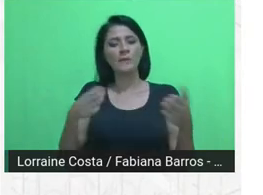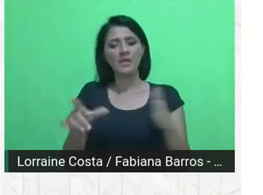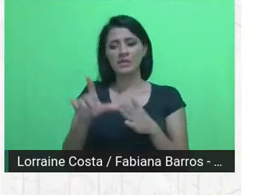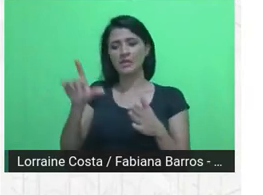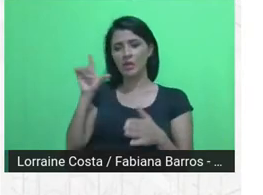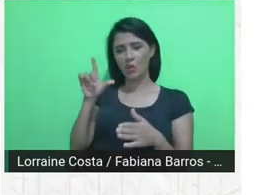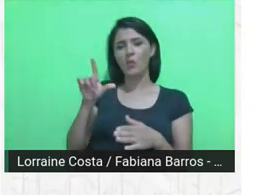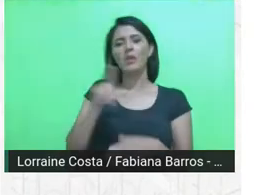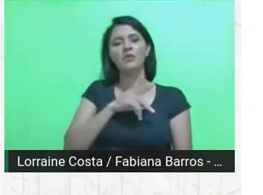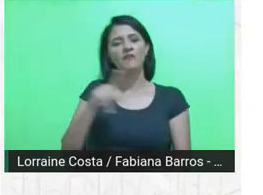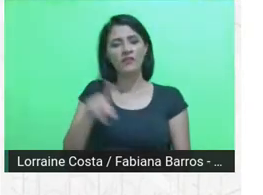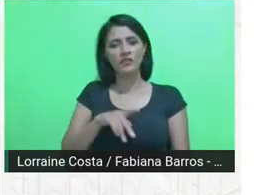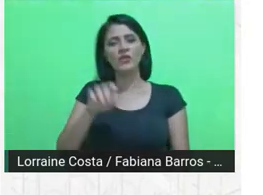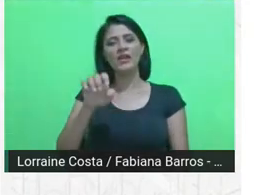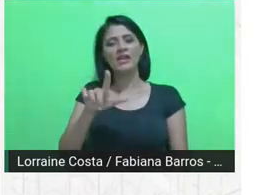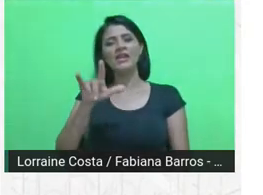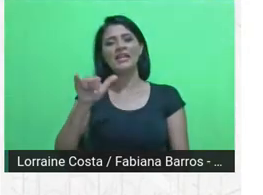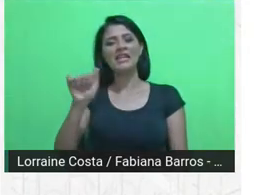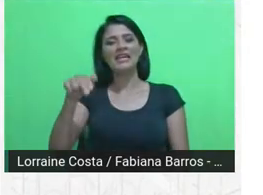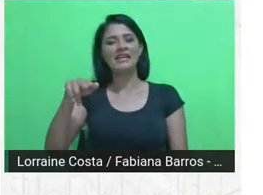uma filha, né, uma,